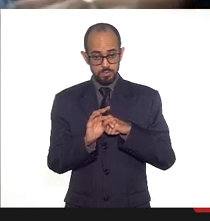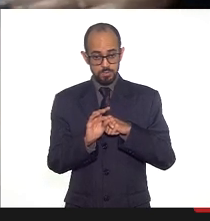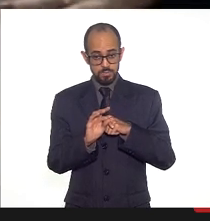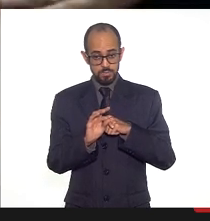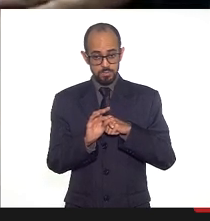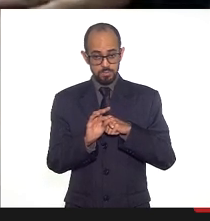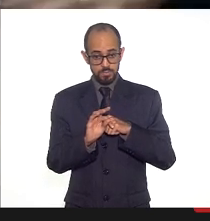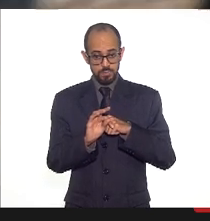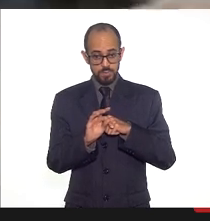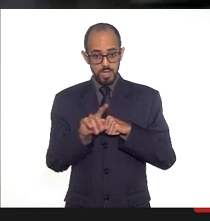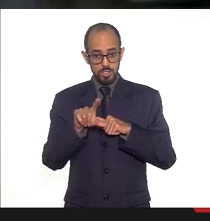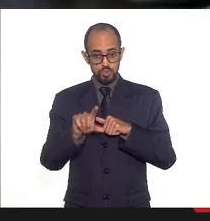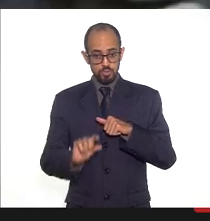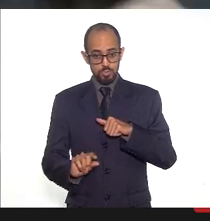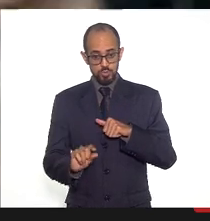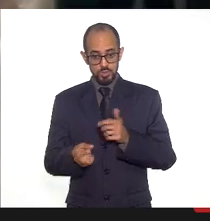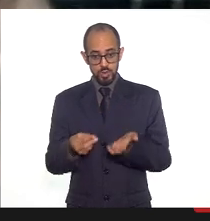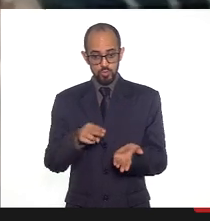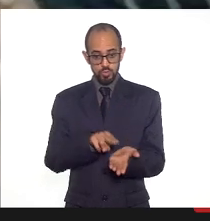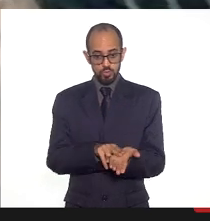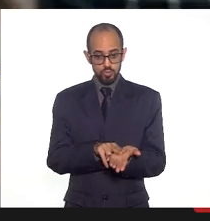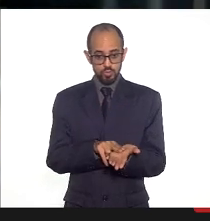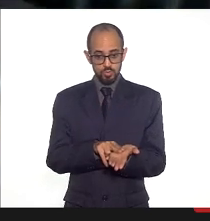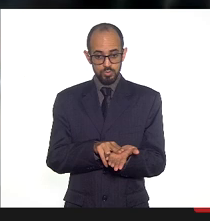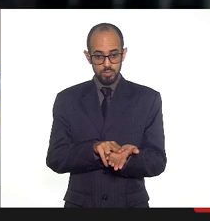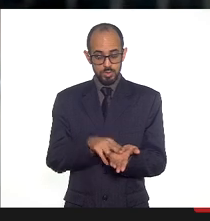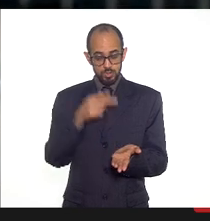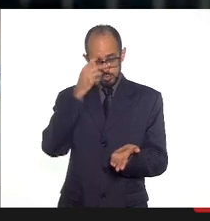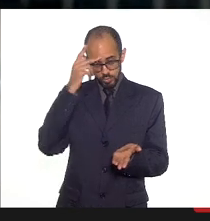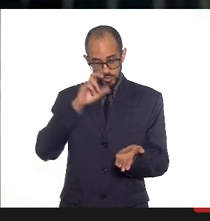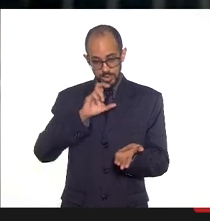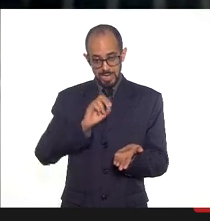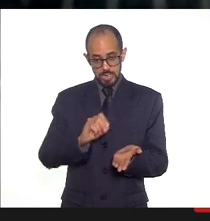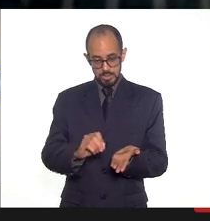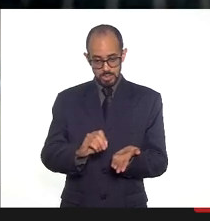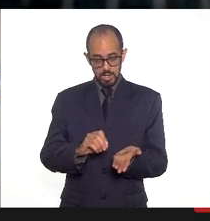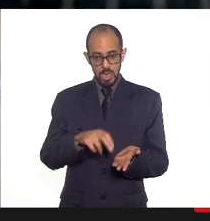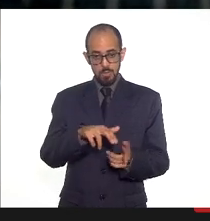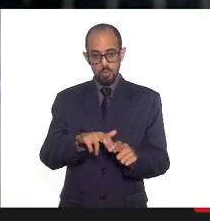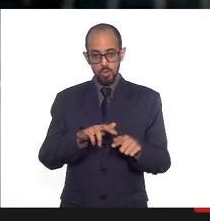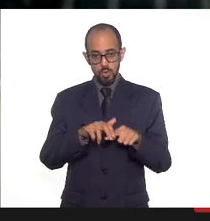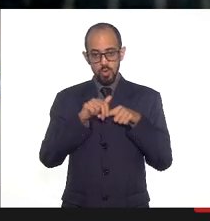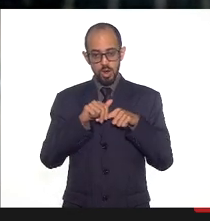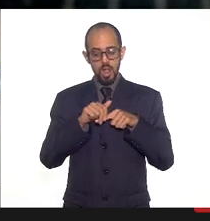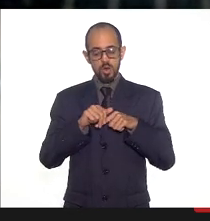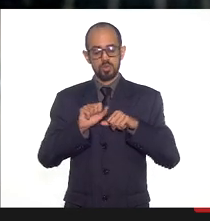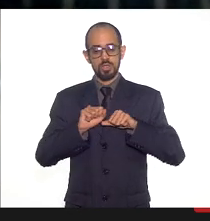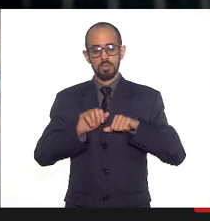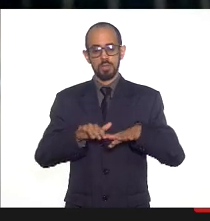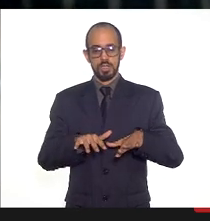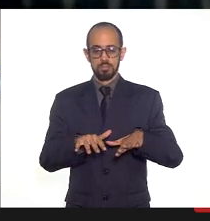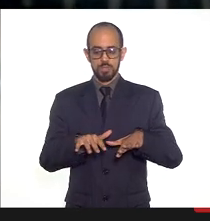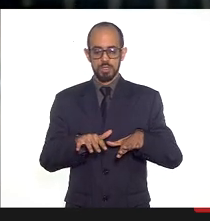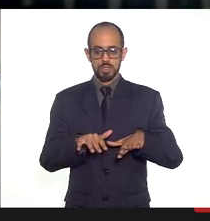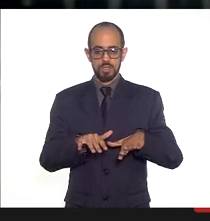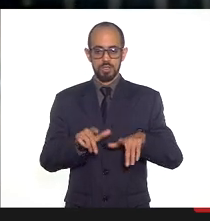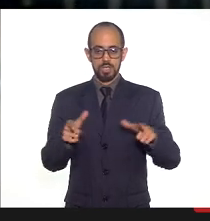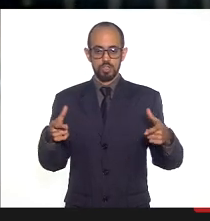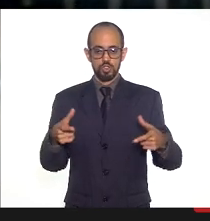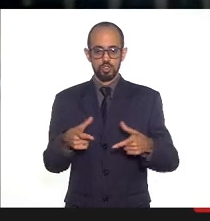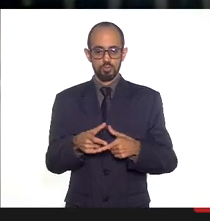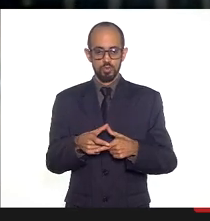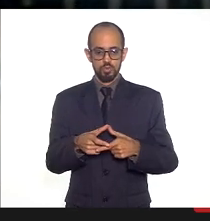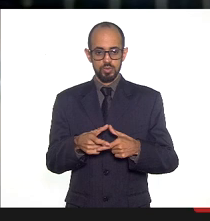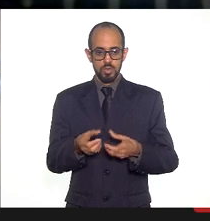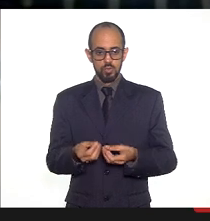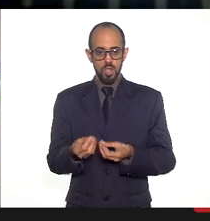A redução da internação de oncologia está ligada diretamente à pandemia e à redução da oferta.